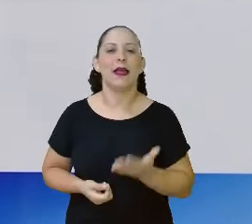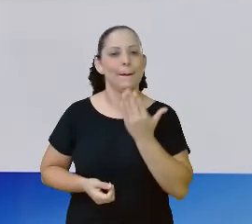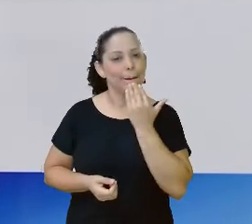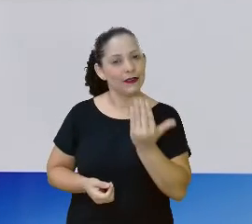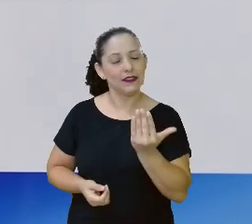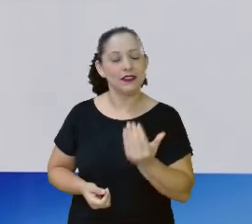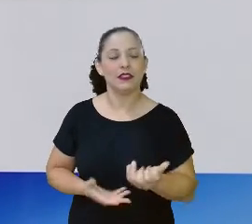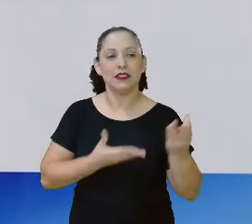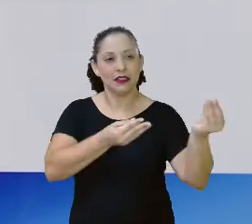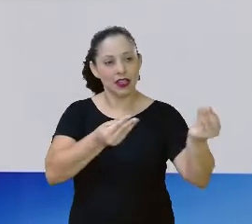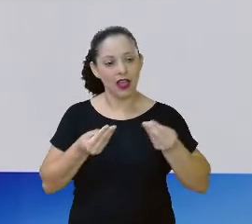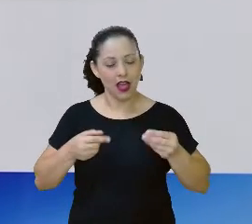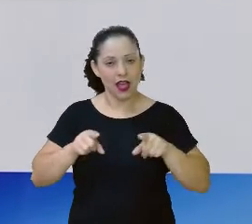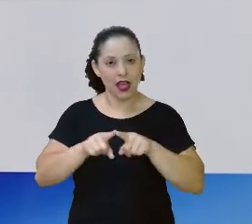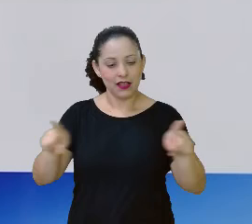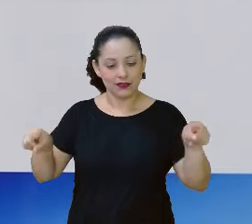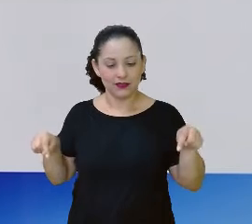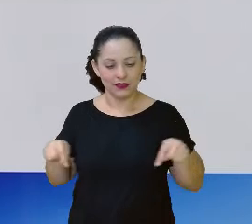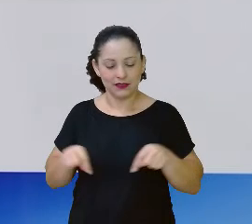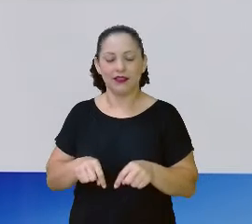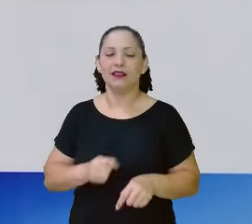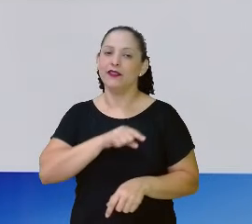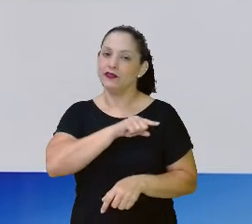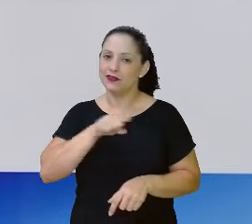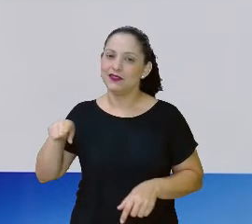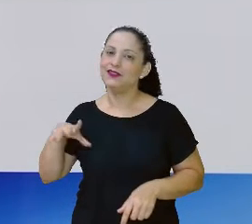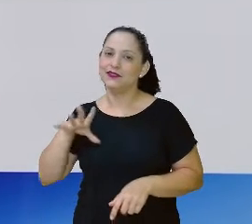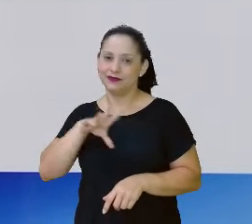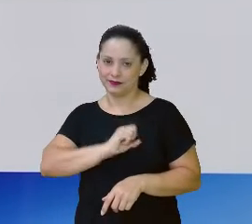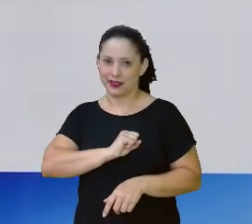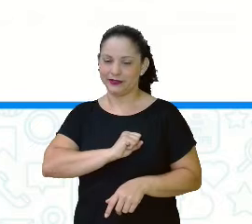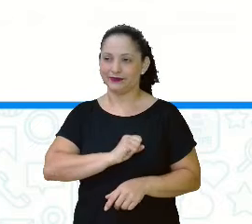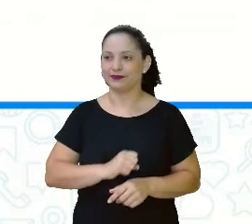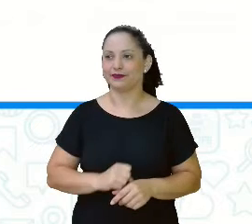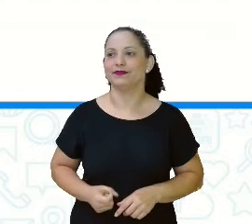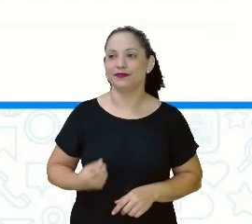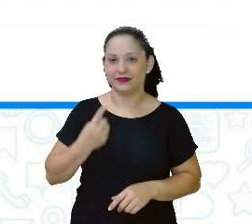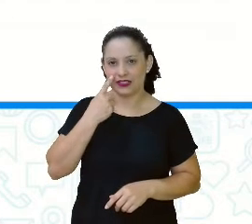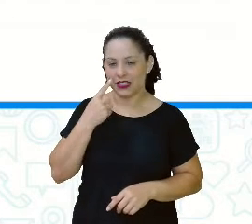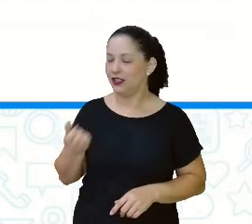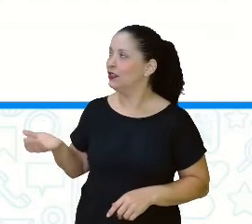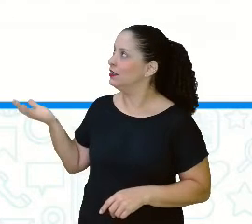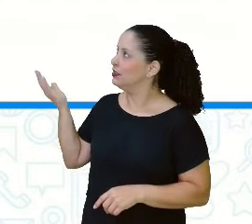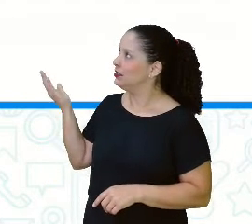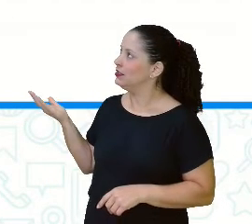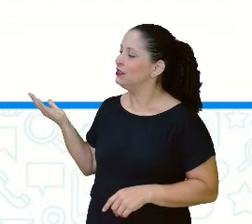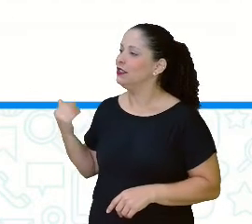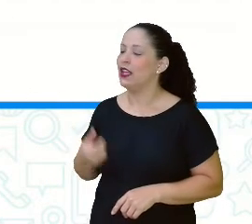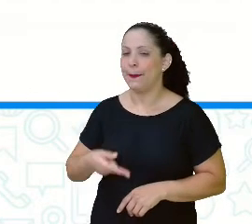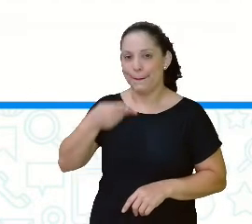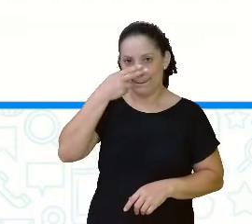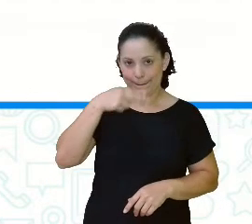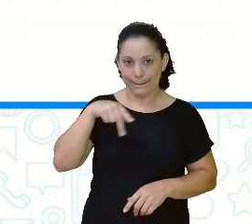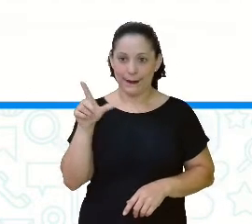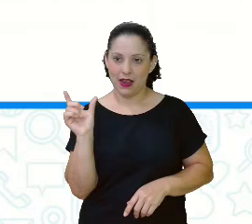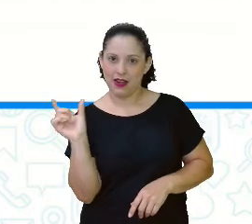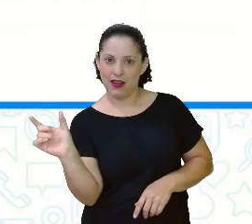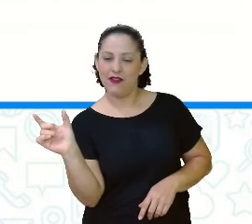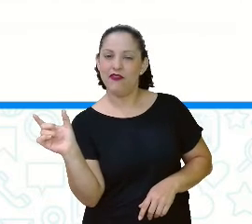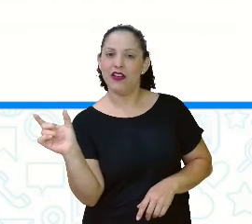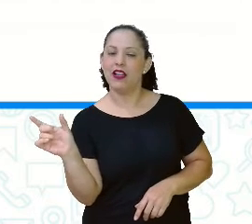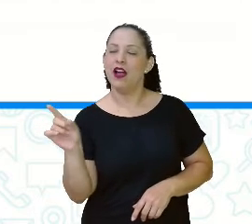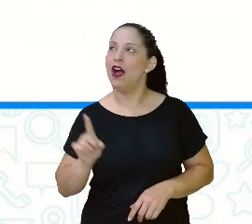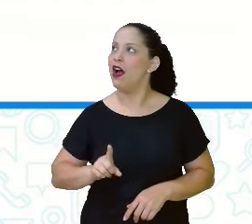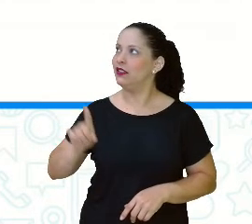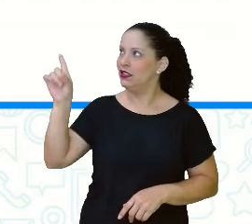para a sala de aula. Eu tenho certeza que vocês vão amar. Observem aqui que a mesma palavra, reviravolta, ela tem